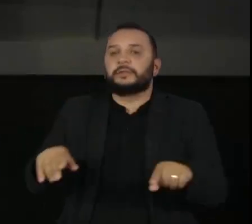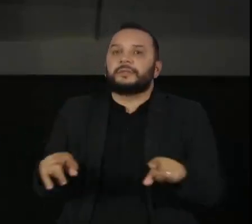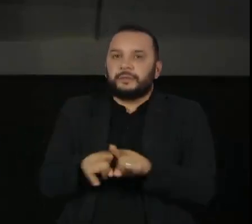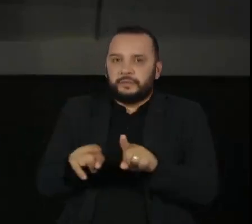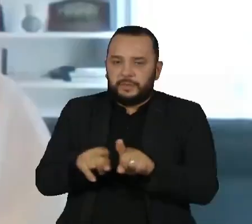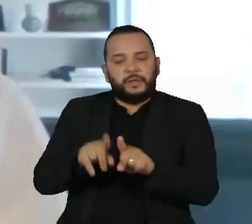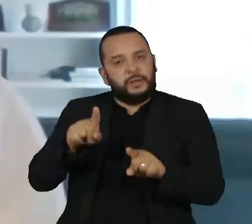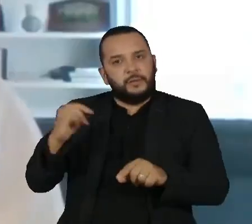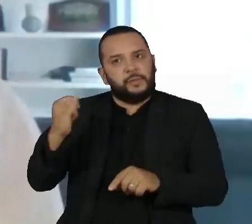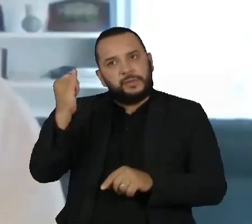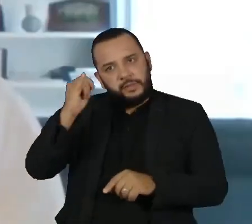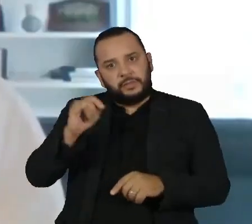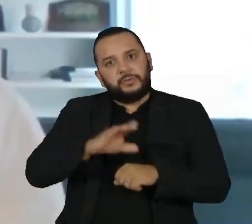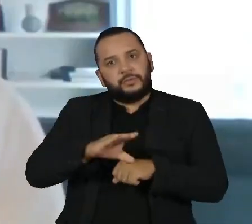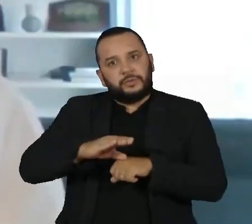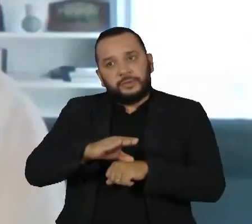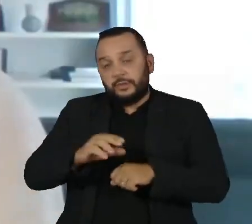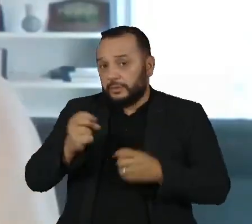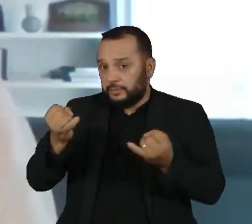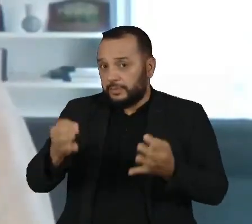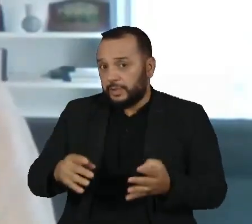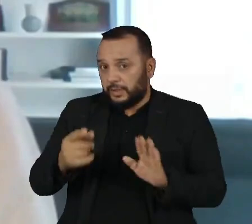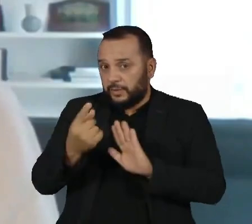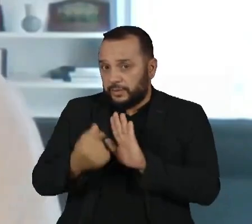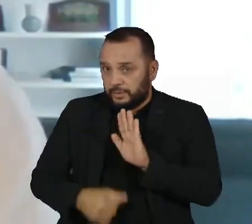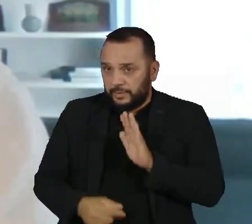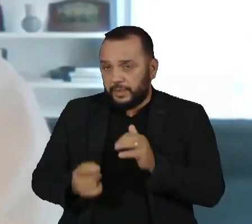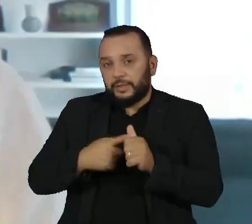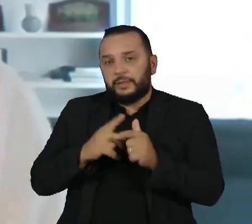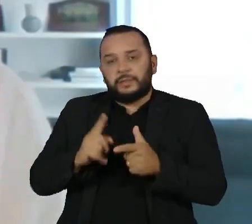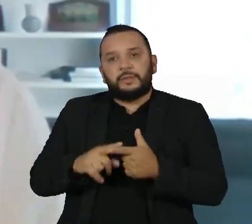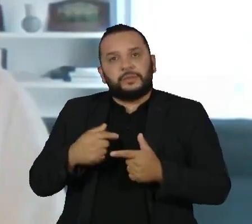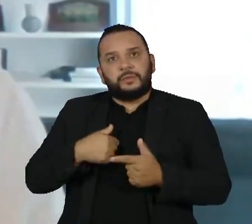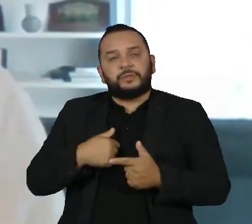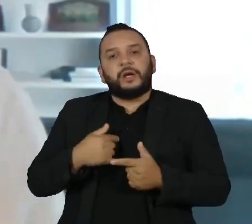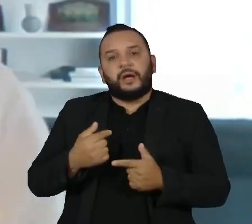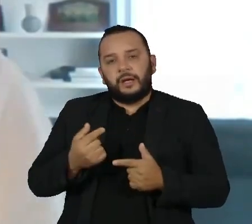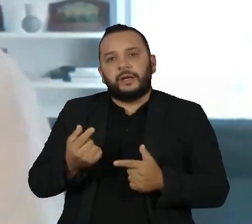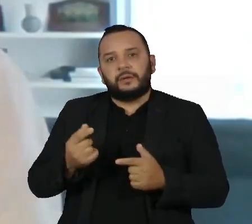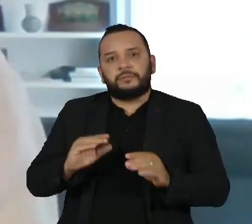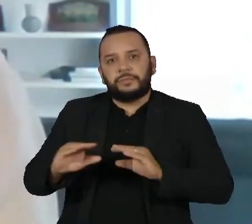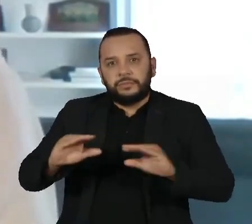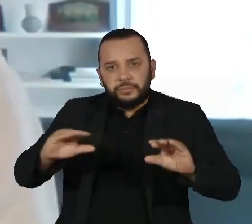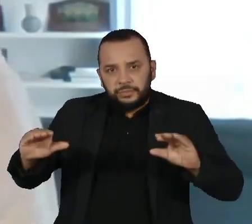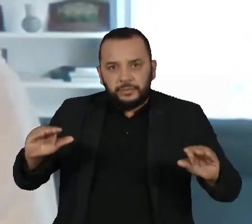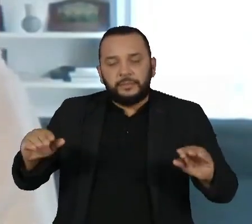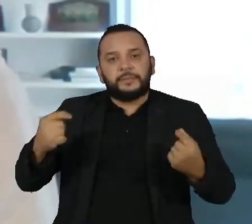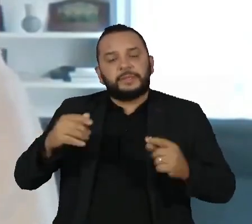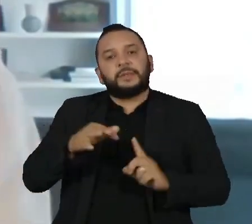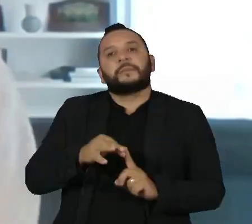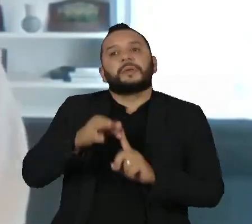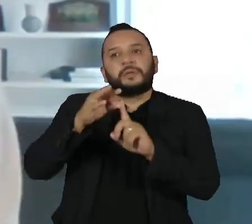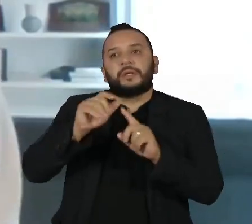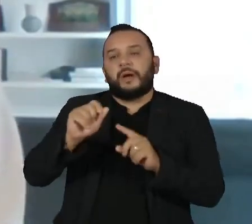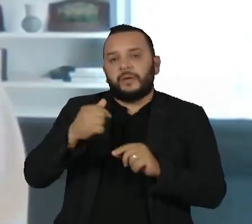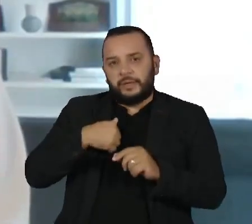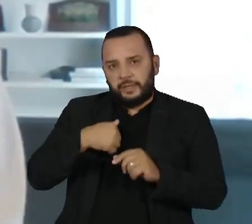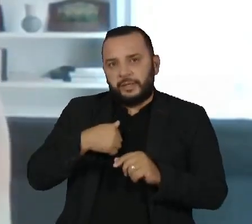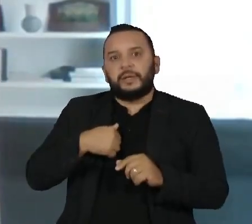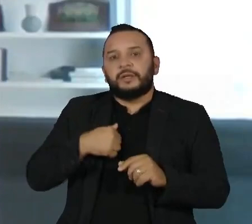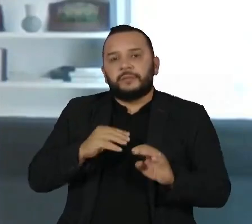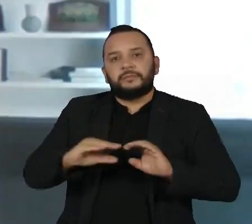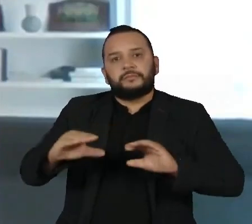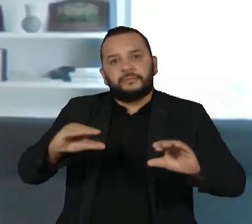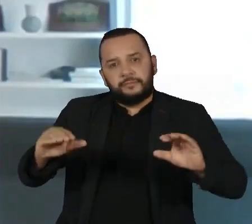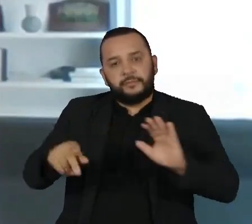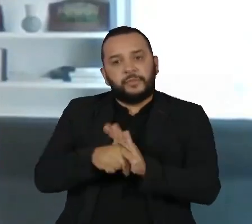constitucional. Então, quando a gente está falando de orçamento, de distribuição de recursos, a gente precisa priorizar o direcionamento de recursos